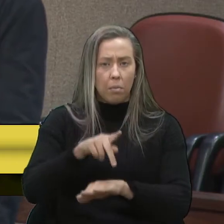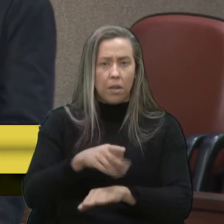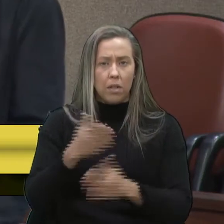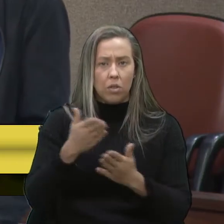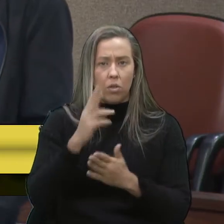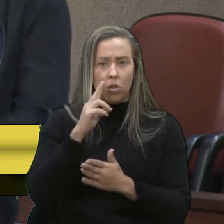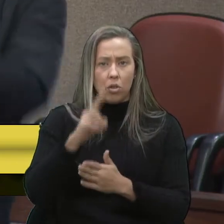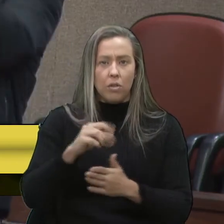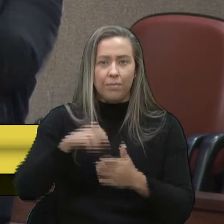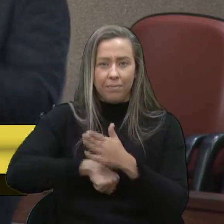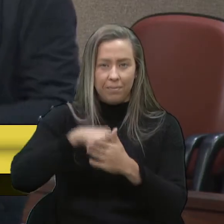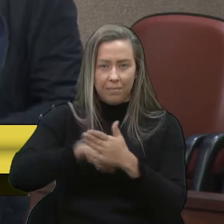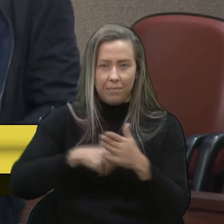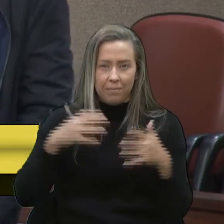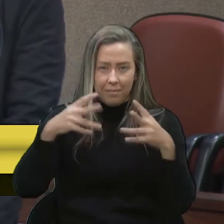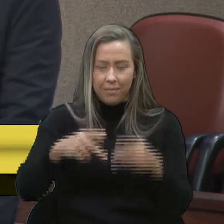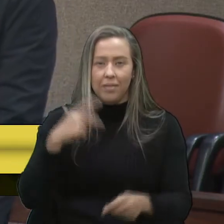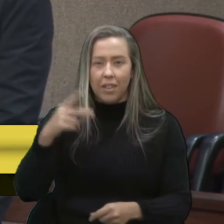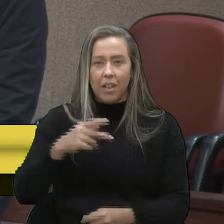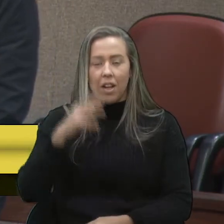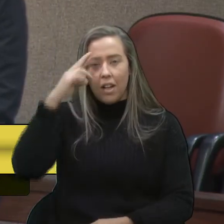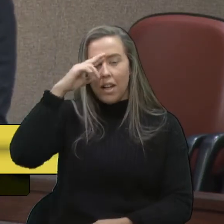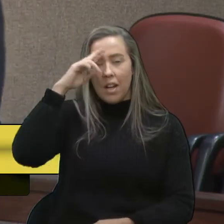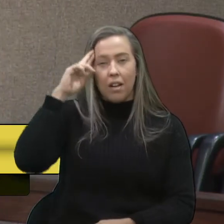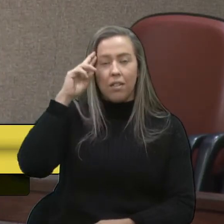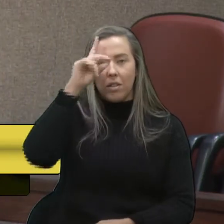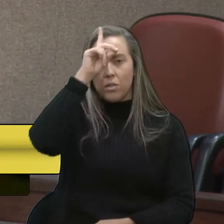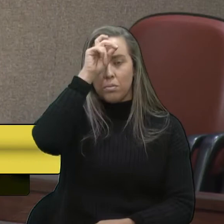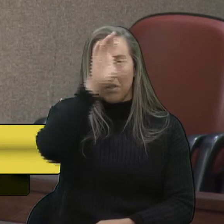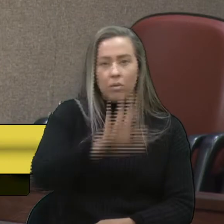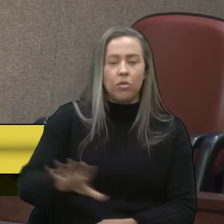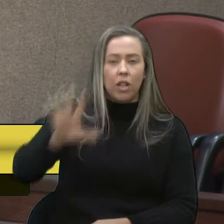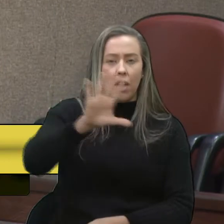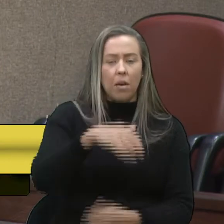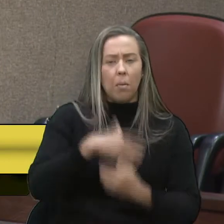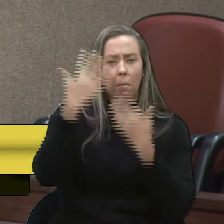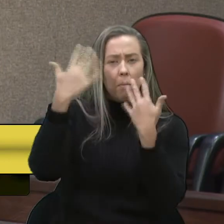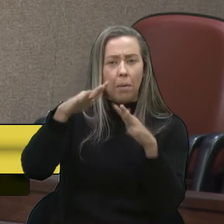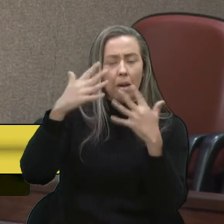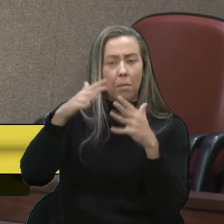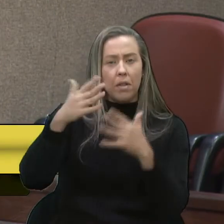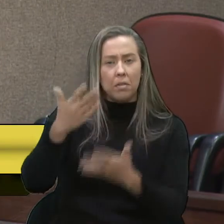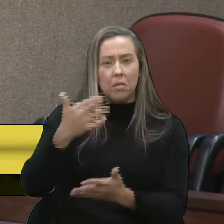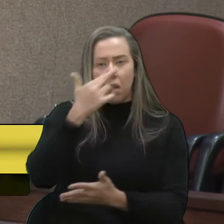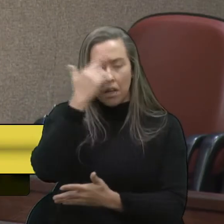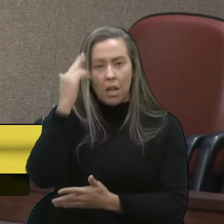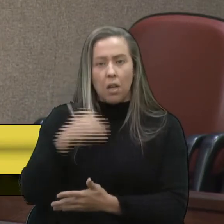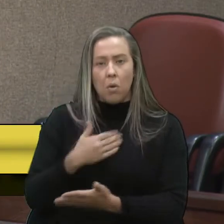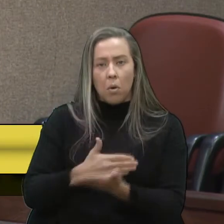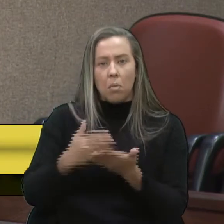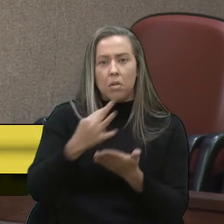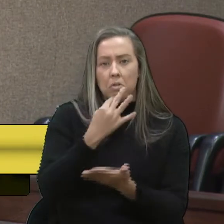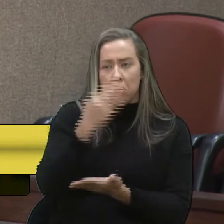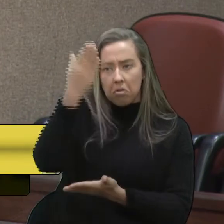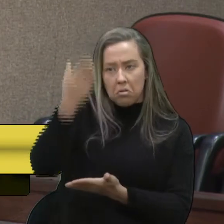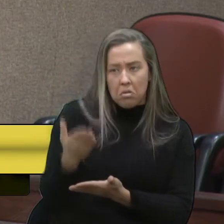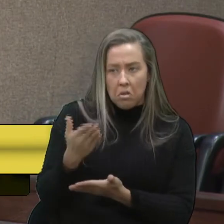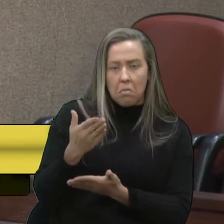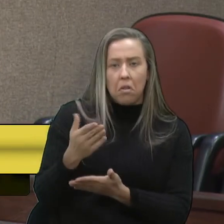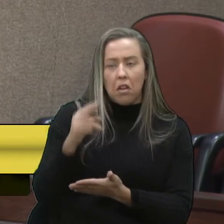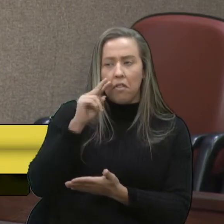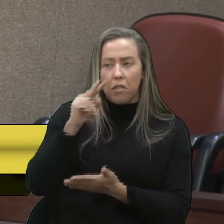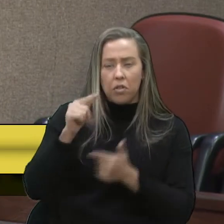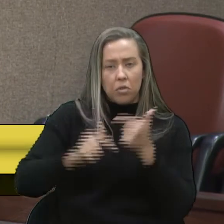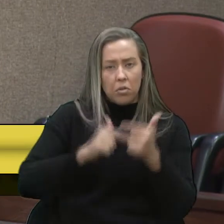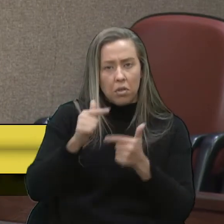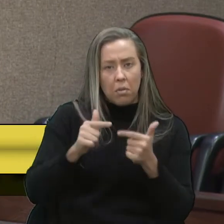luta, por exemplo, do vereador Rafael Bueno, do Hospital Geral, e eu lhe parabenizo, vereador Rafael, aprendi a conhecer aqui dentro, de uma forma, vejo o seu trabalho